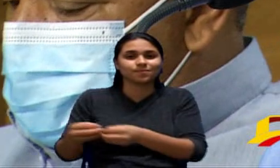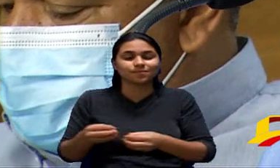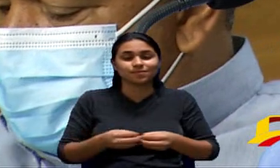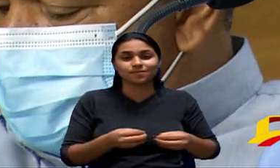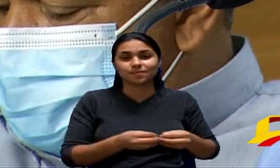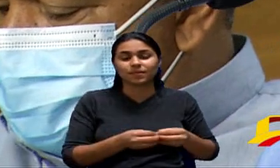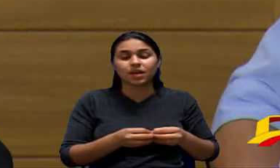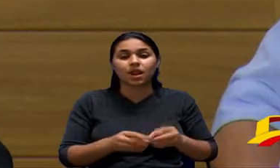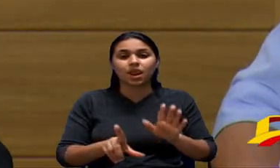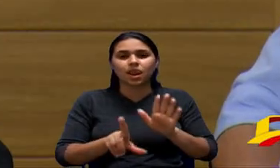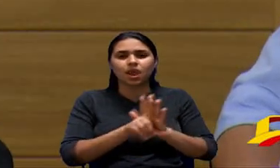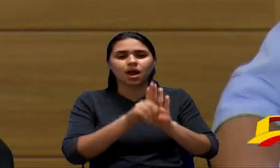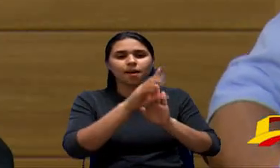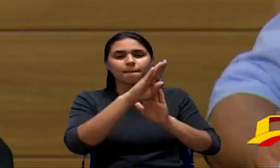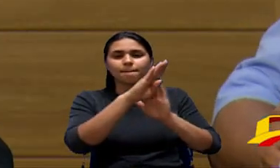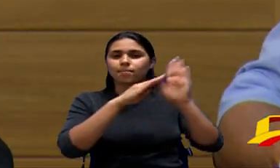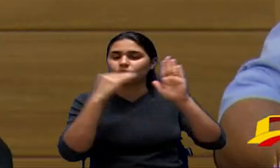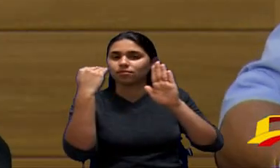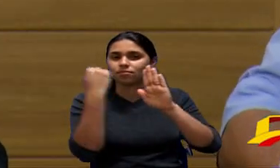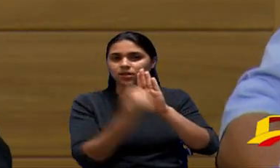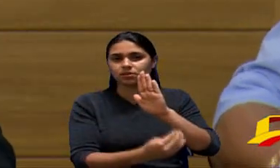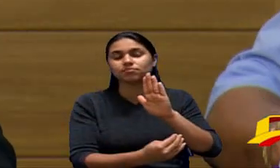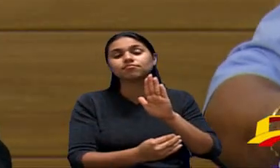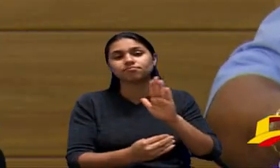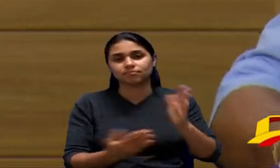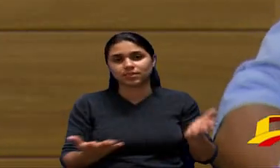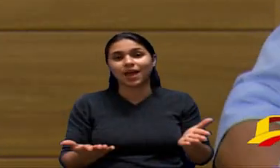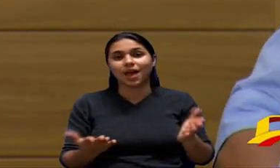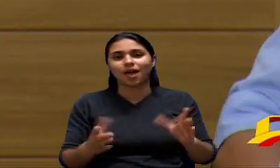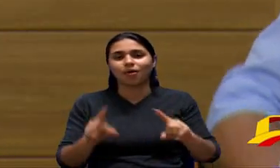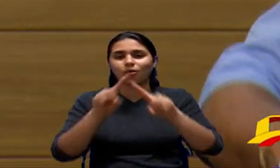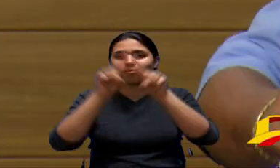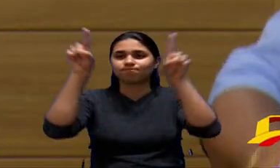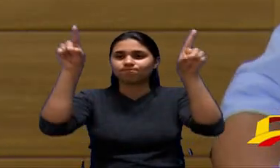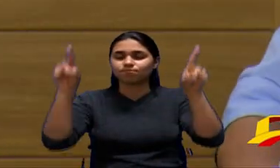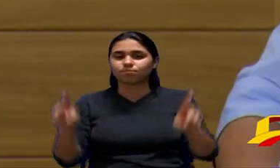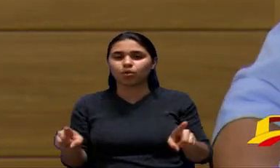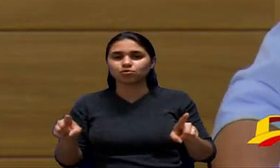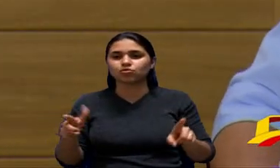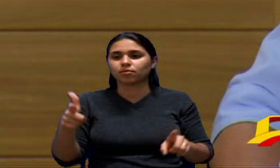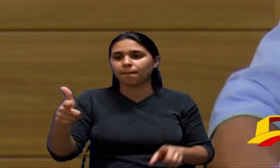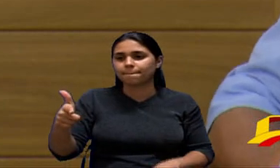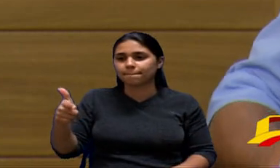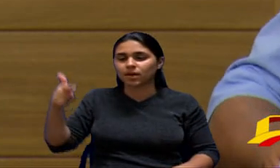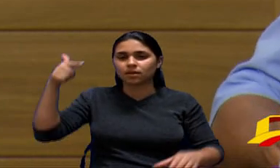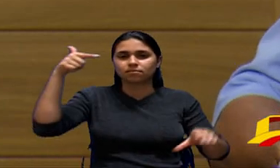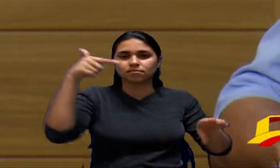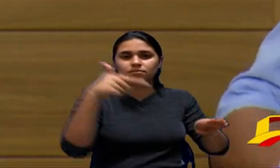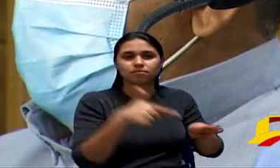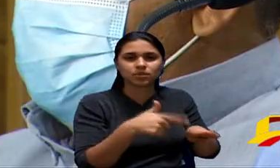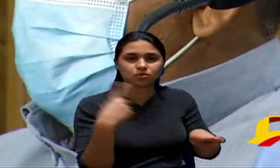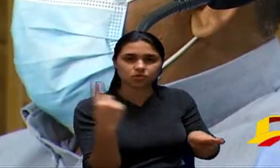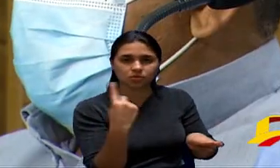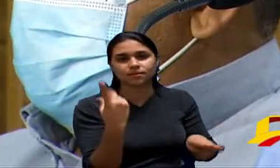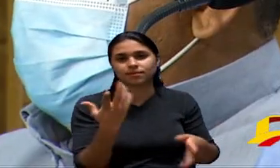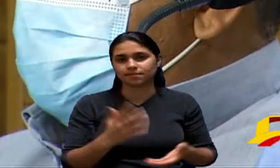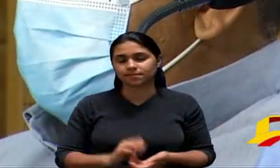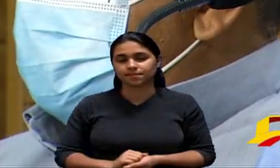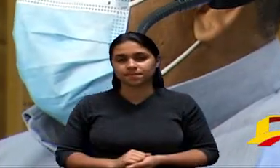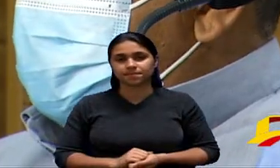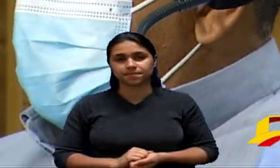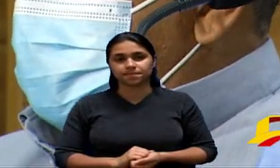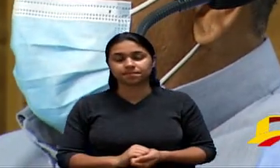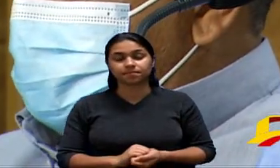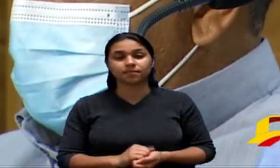proibindo a automação foi que nós conseguimos fazer uma lei estadual e conseguimos fazer a lei federal de repente mesmo